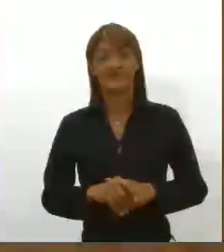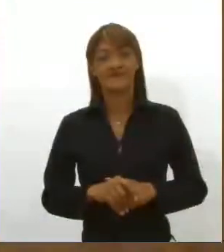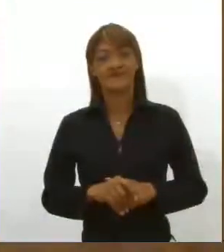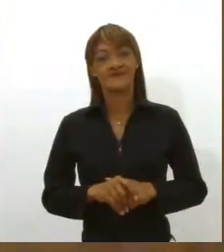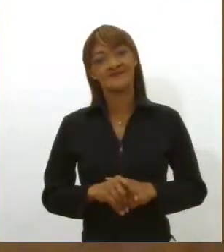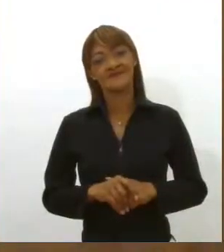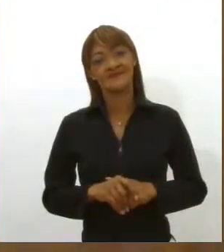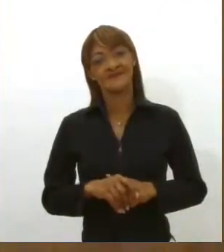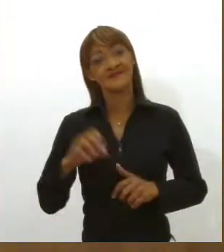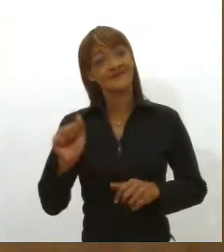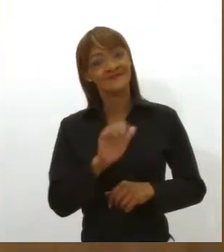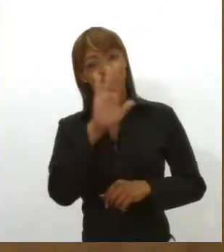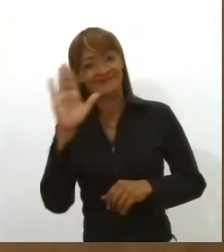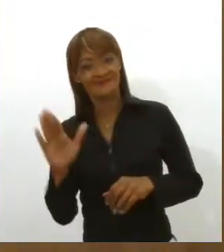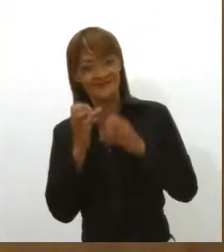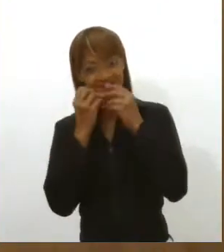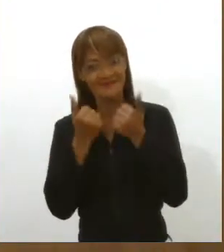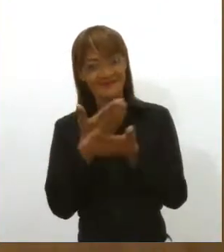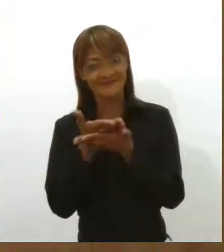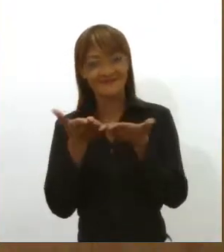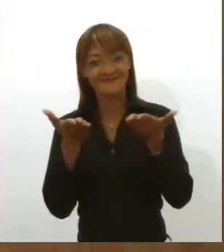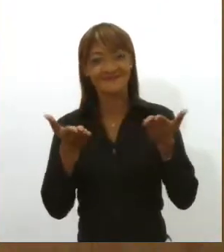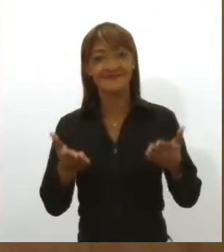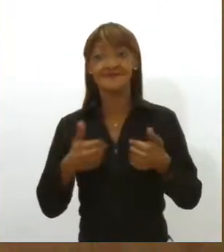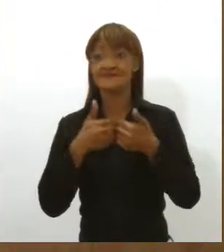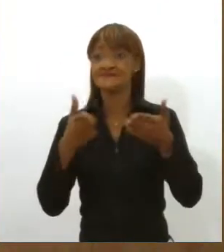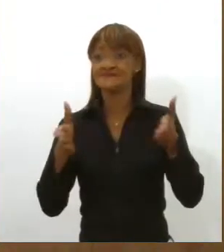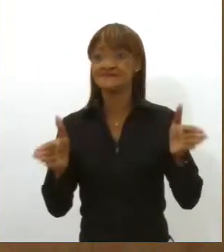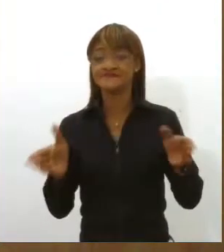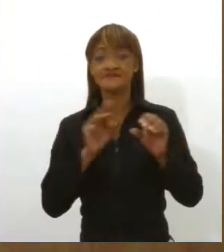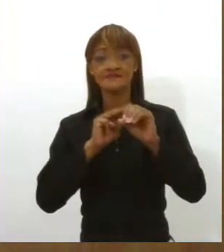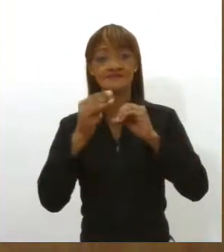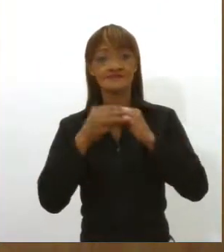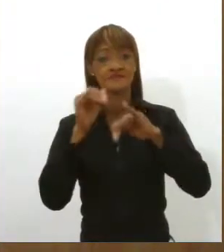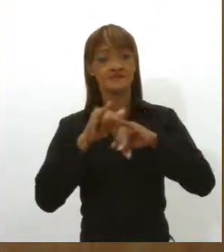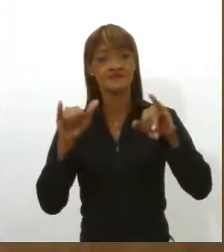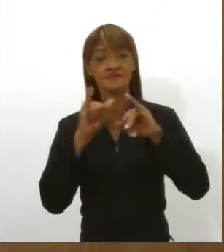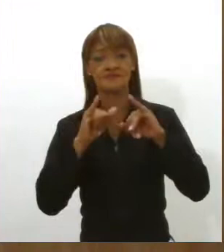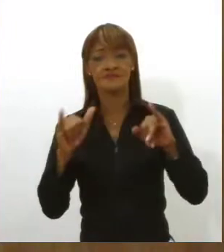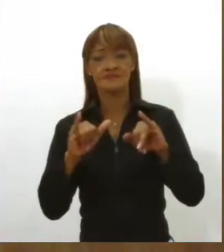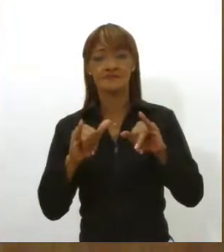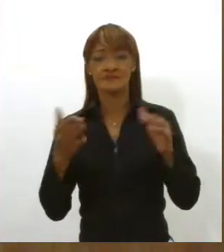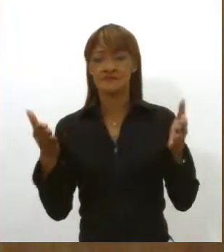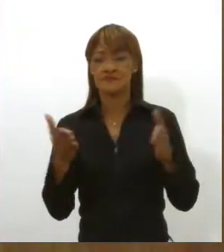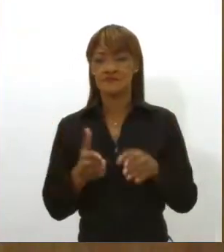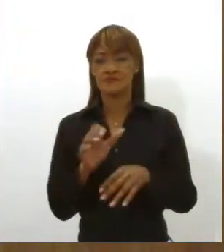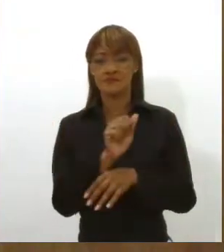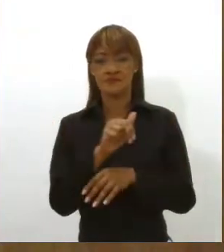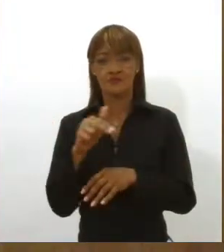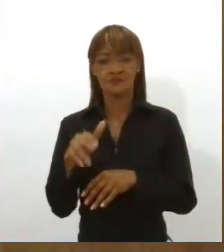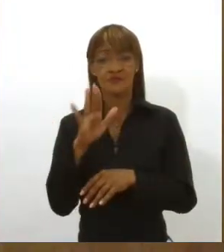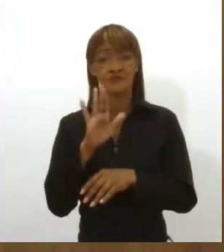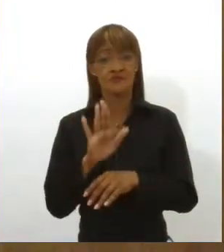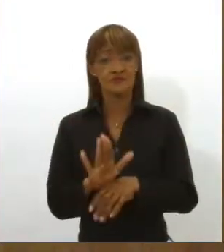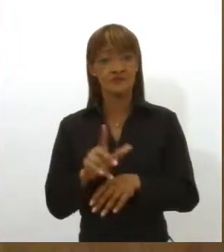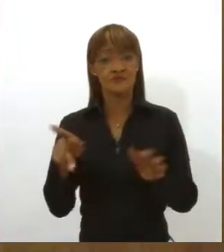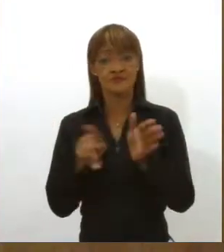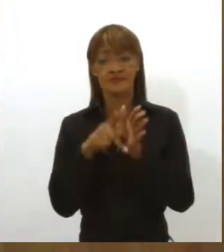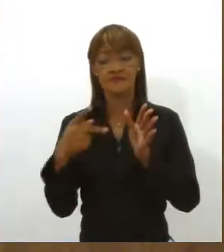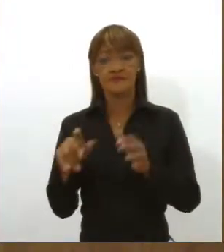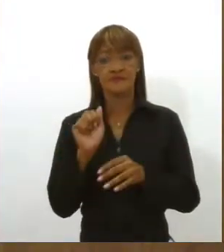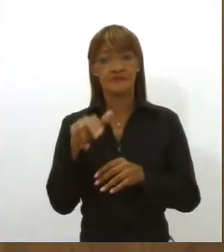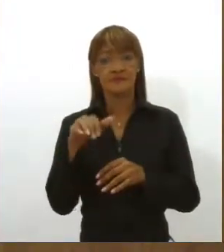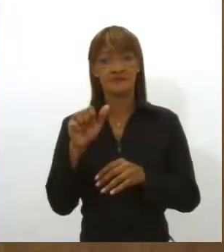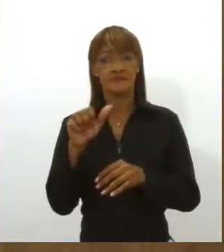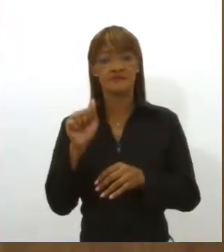Olá, tudo bem com vocês? Está no Al Informativo TV Alese. E olha, a Agência Nacional de Telecomunicações, Anatel, informou que a